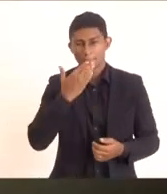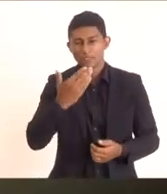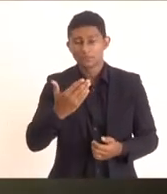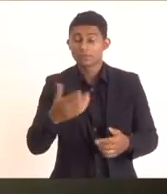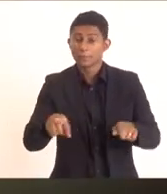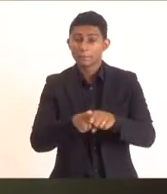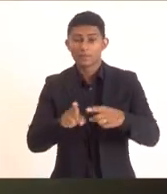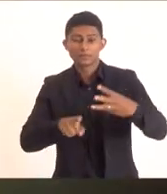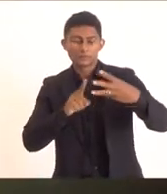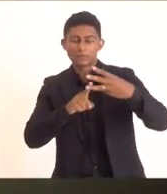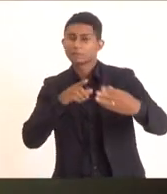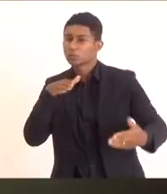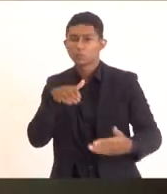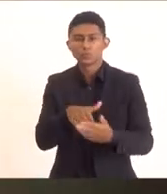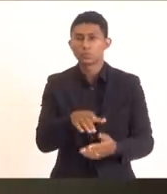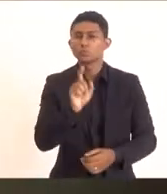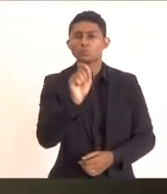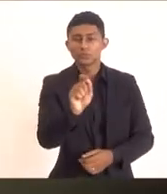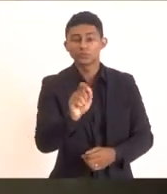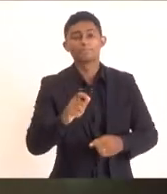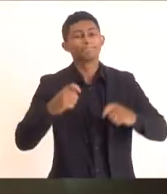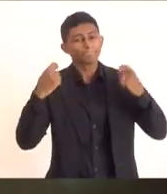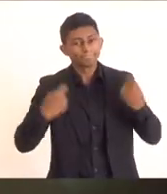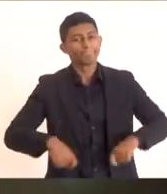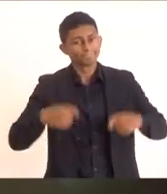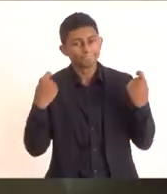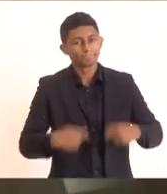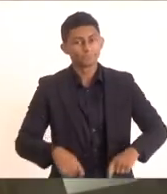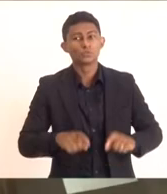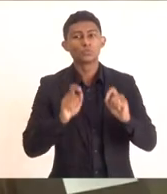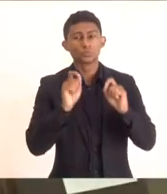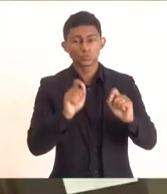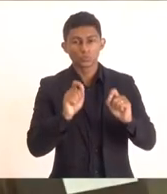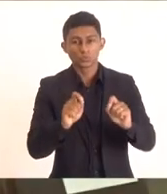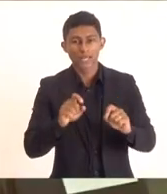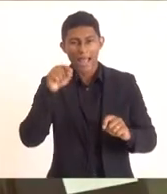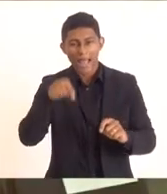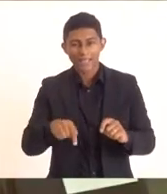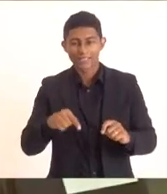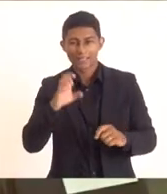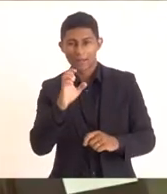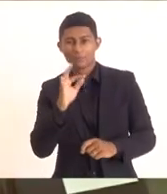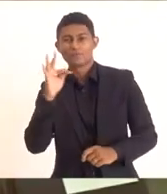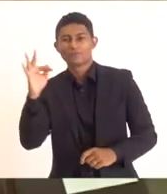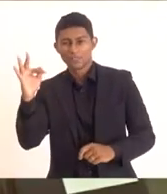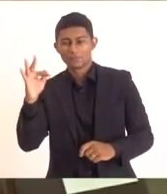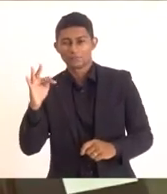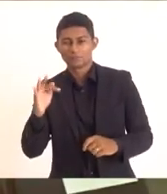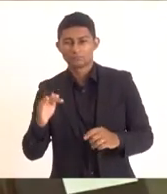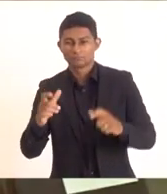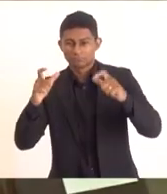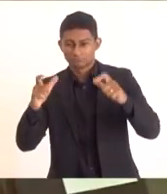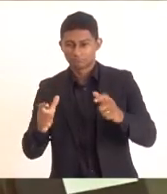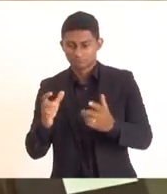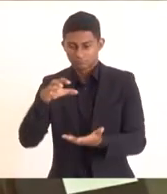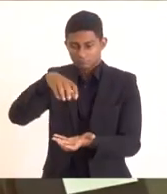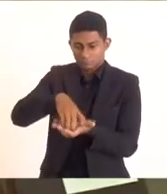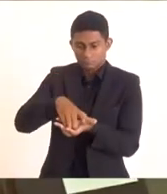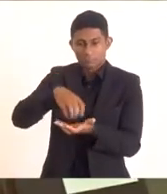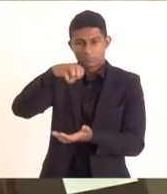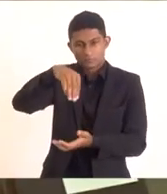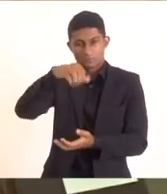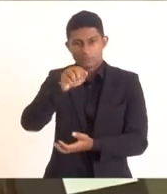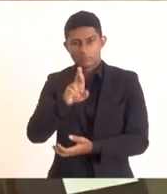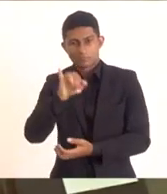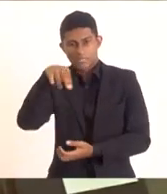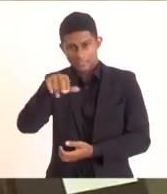por último, a necessidade de uma instalação de uma marina aqui em Cabo Frio. O Centro de Convenção já se falou